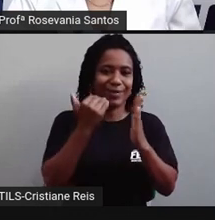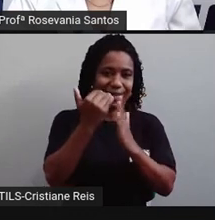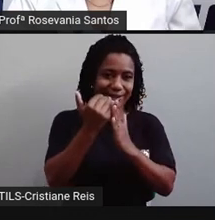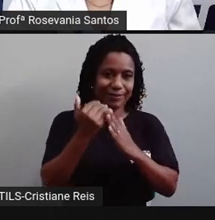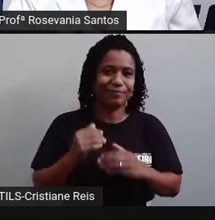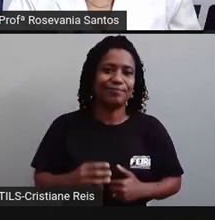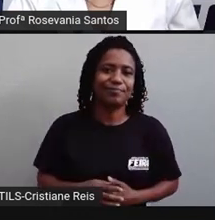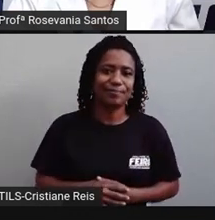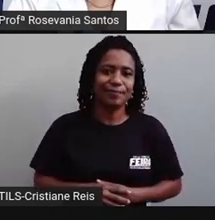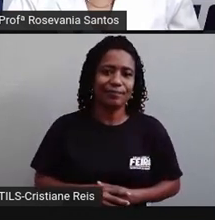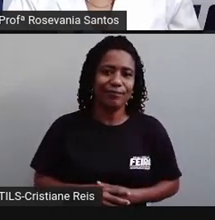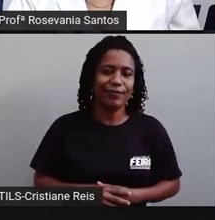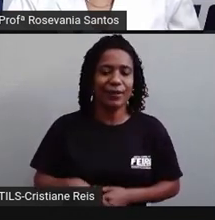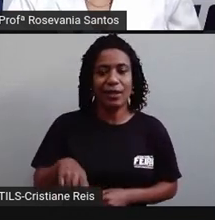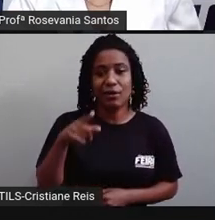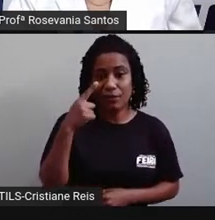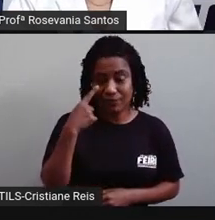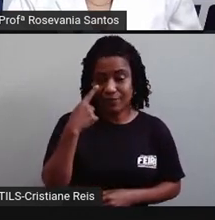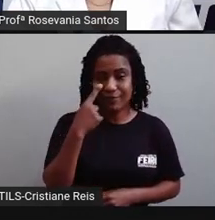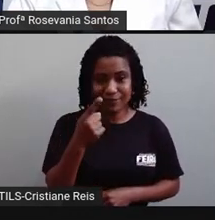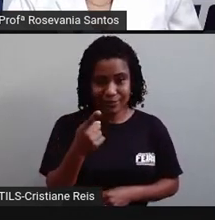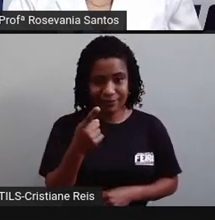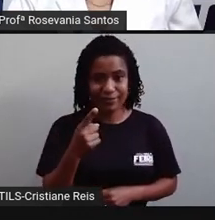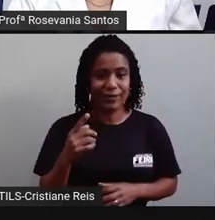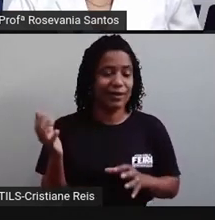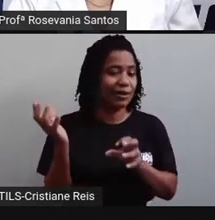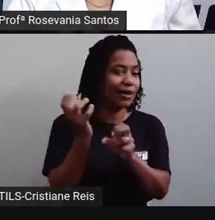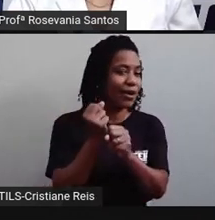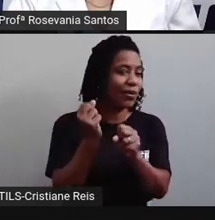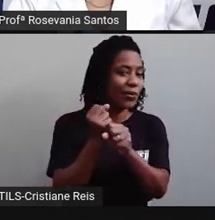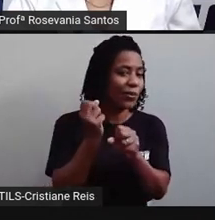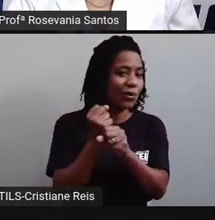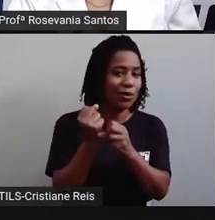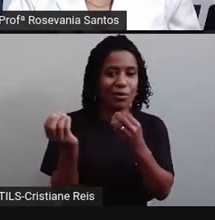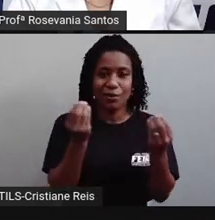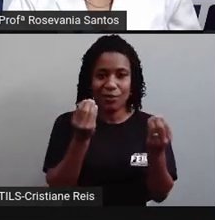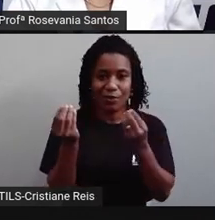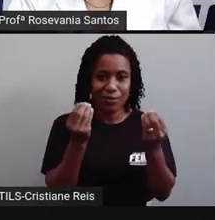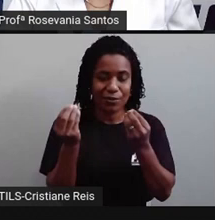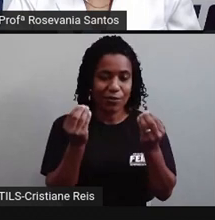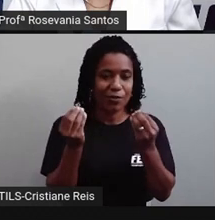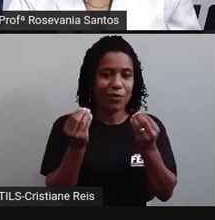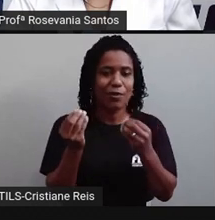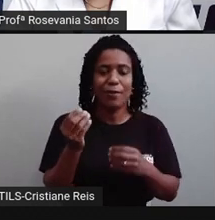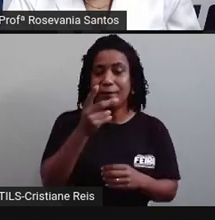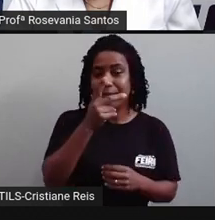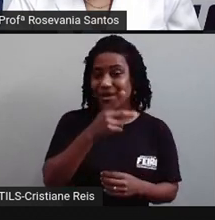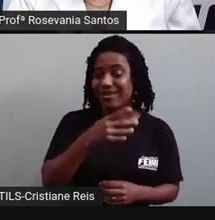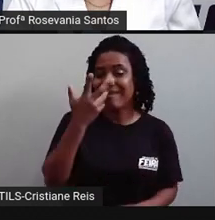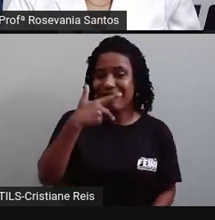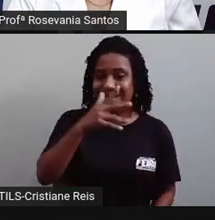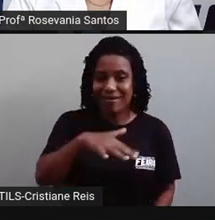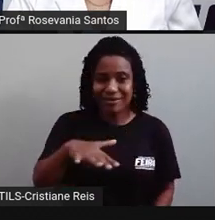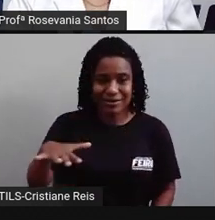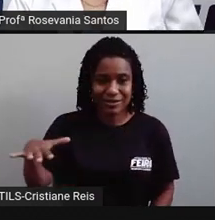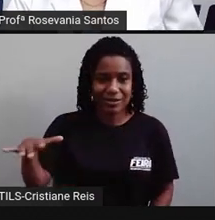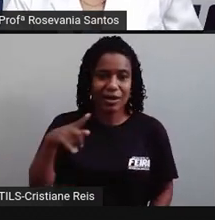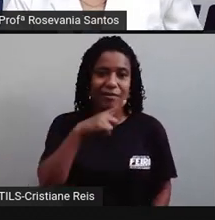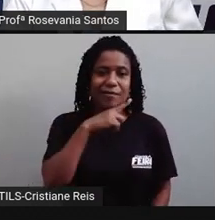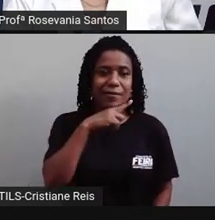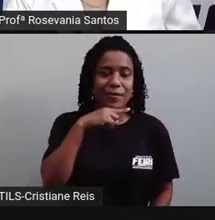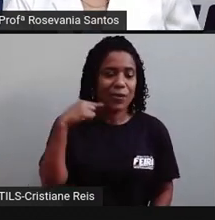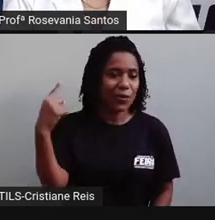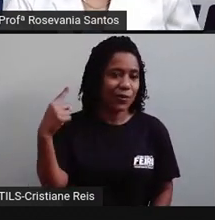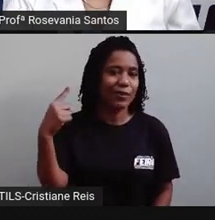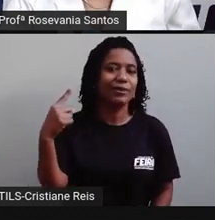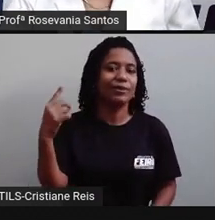Então, o que a gente vai observar aqui? O cálculo da taxa de mortalidade infantil ela é um pouquinho